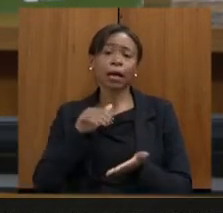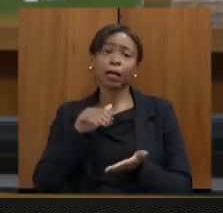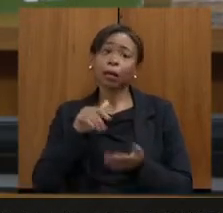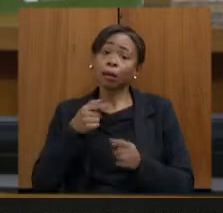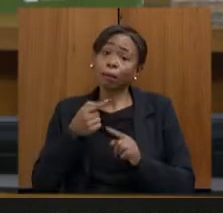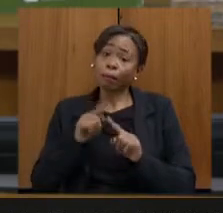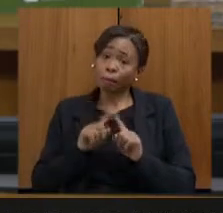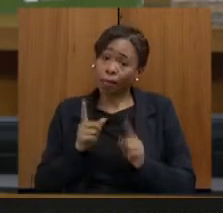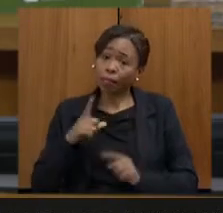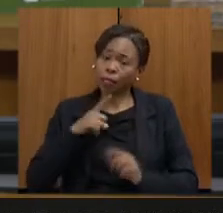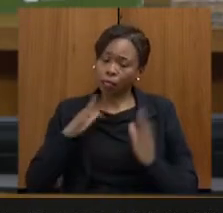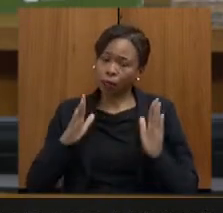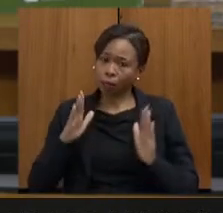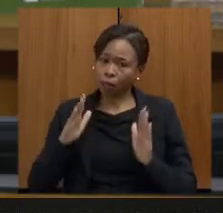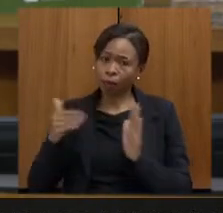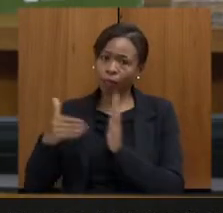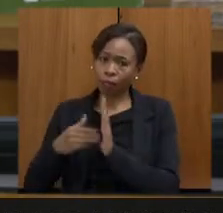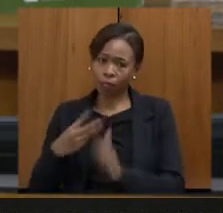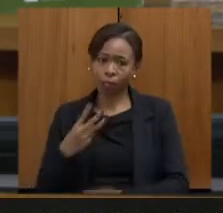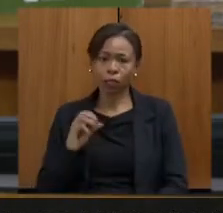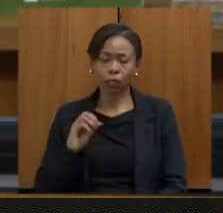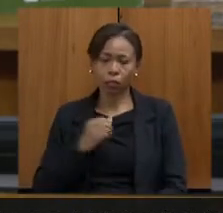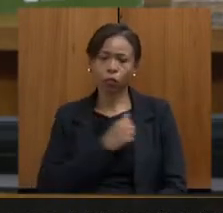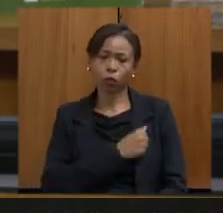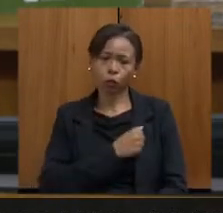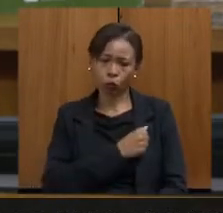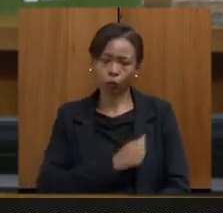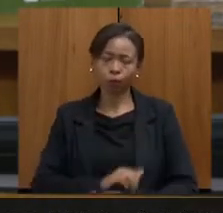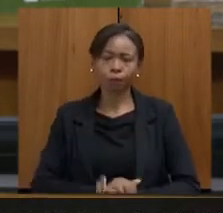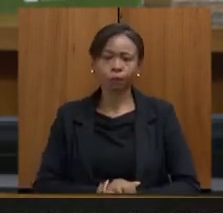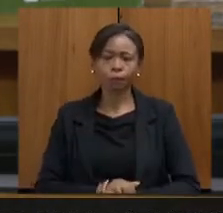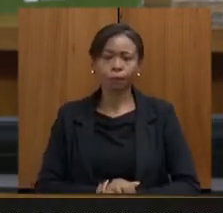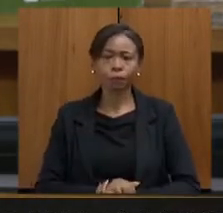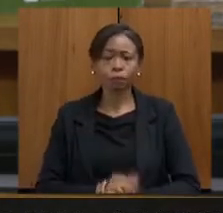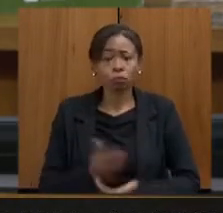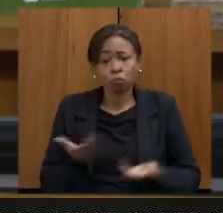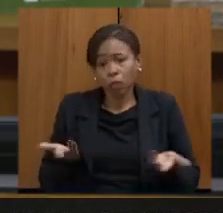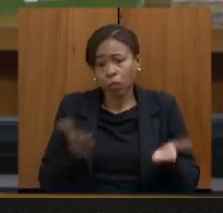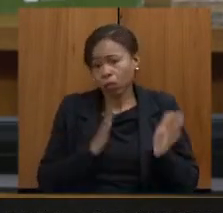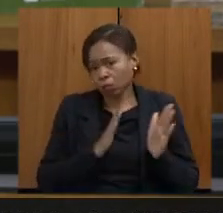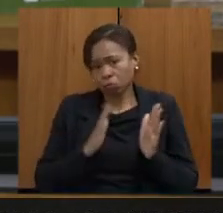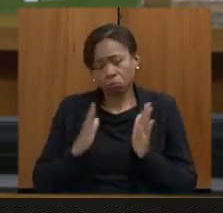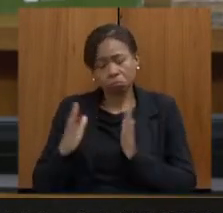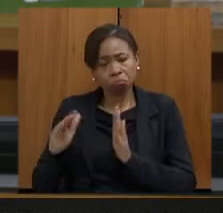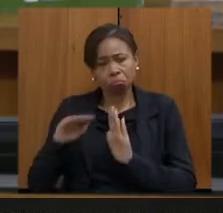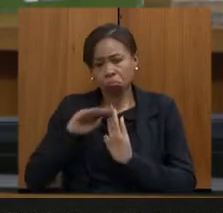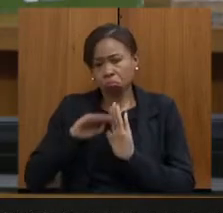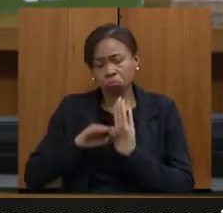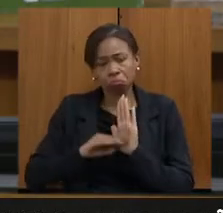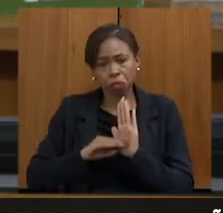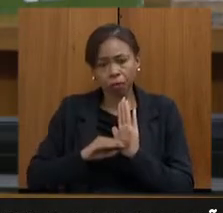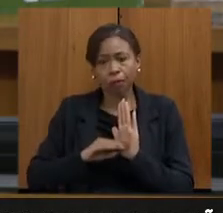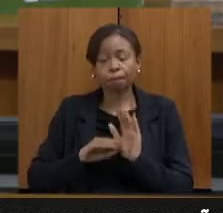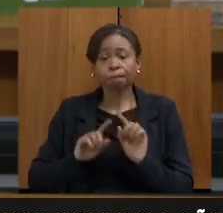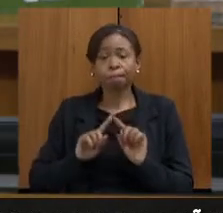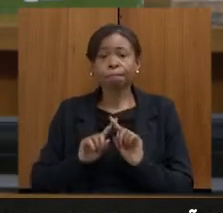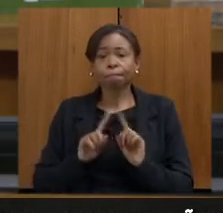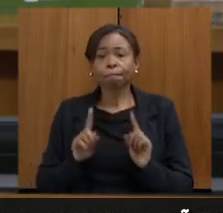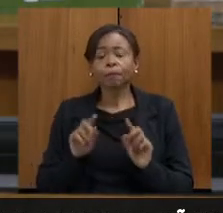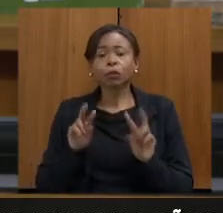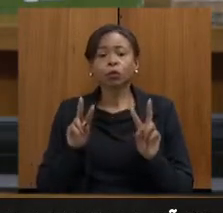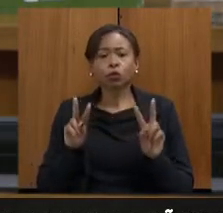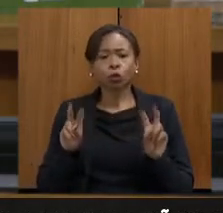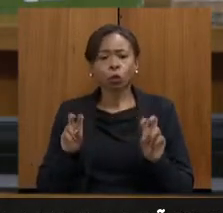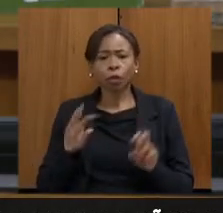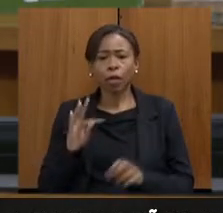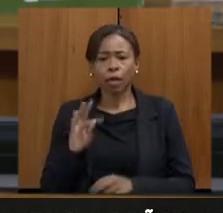e nós levaremos antes disso, obviamente. Esse é o cronograma que nós vamos fazer. Com relação à